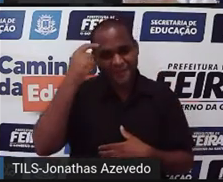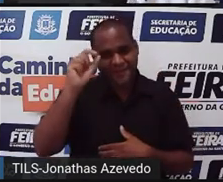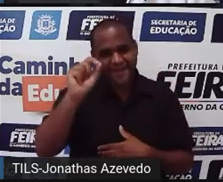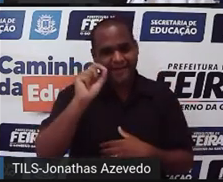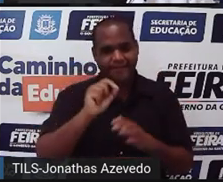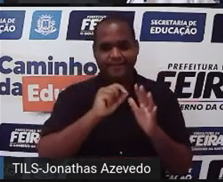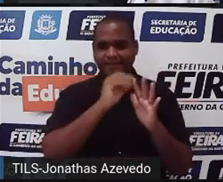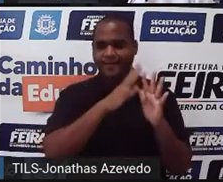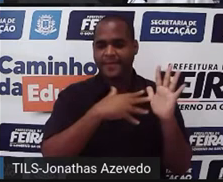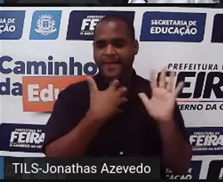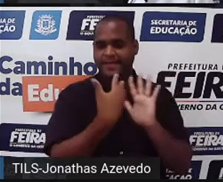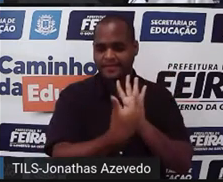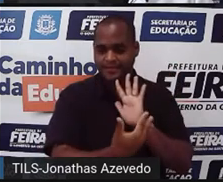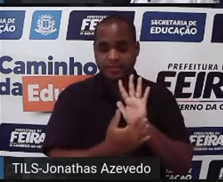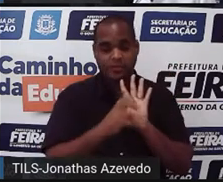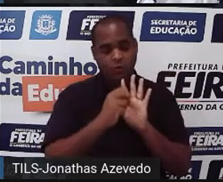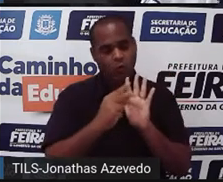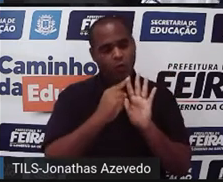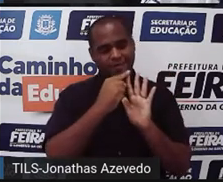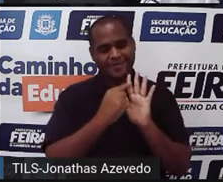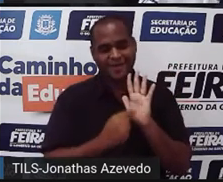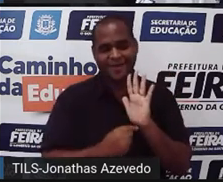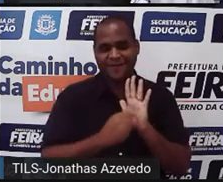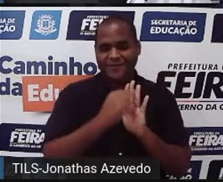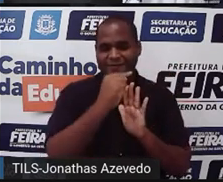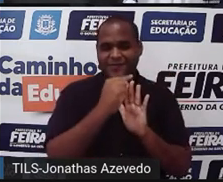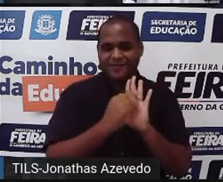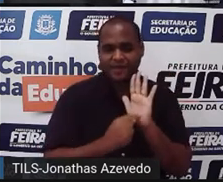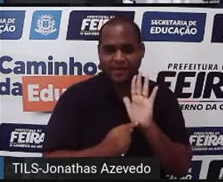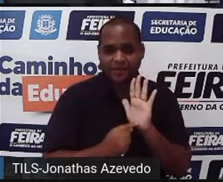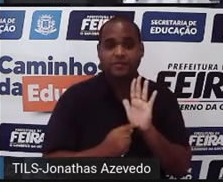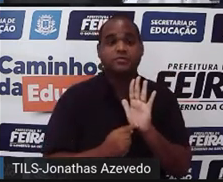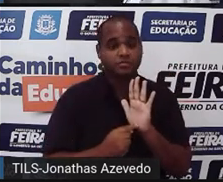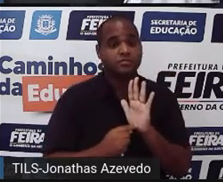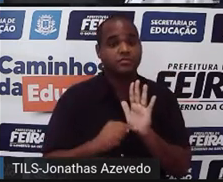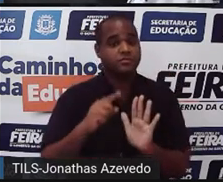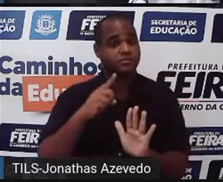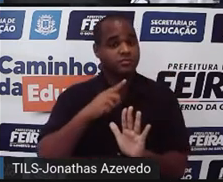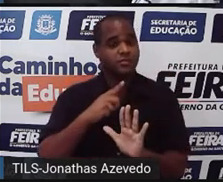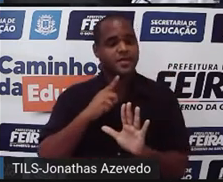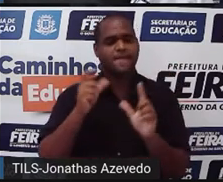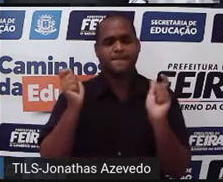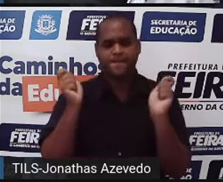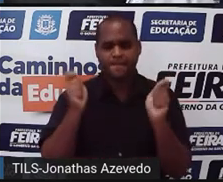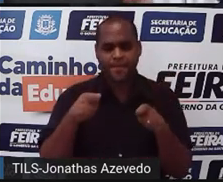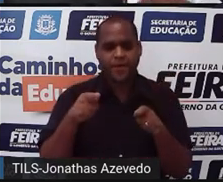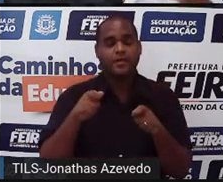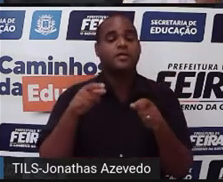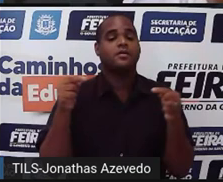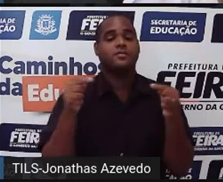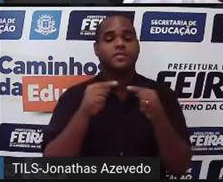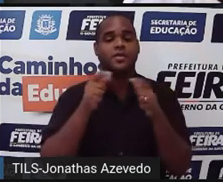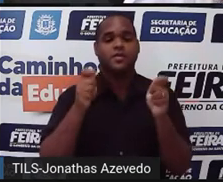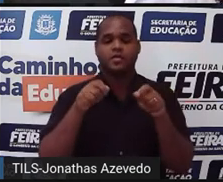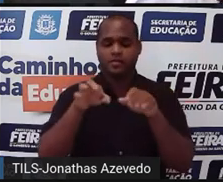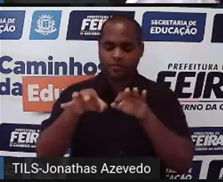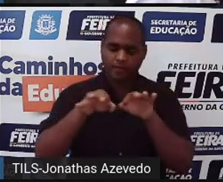de gráficos. As tabelas ou os gráficos são uma forma de a gente